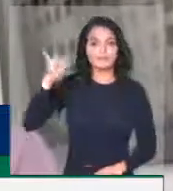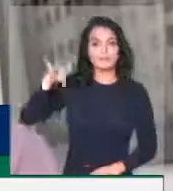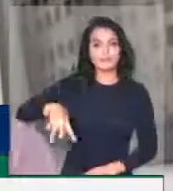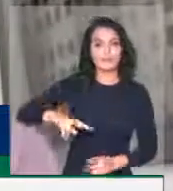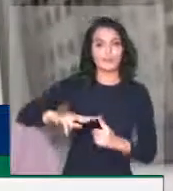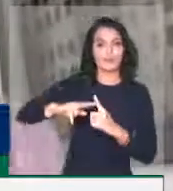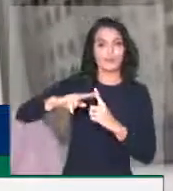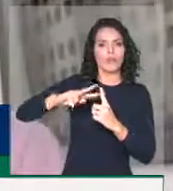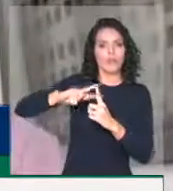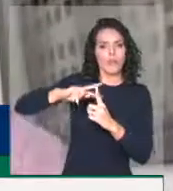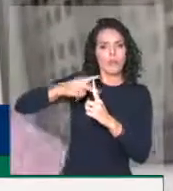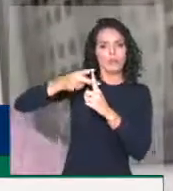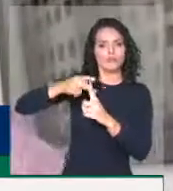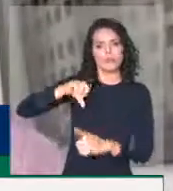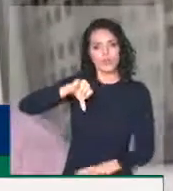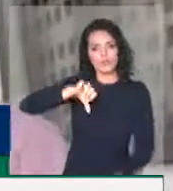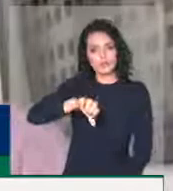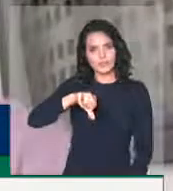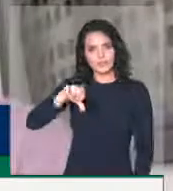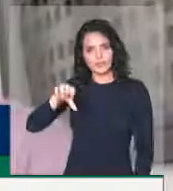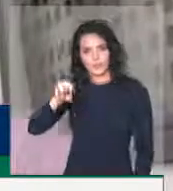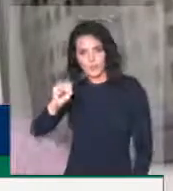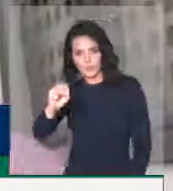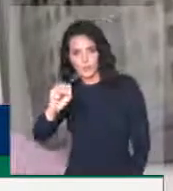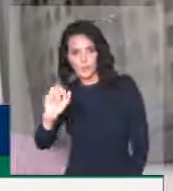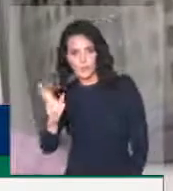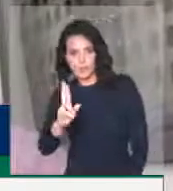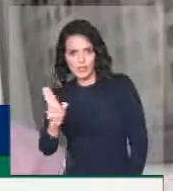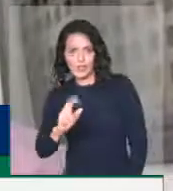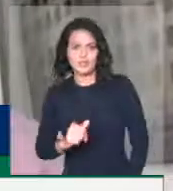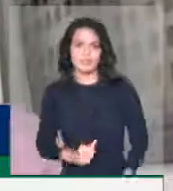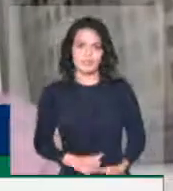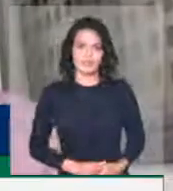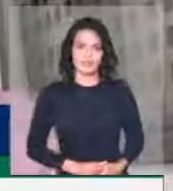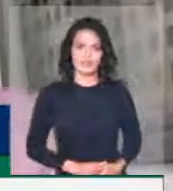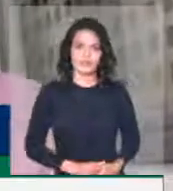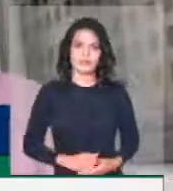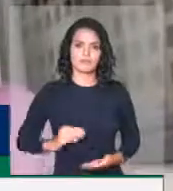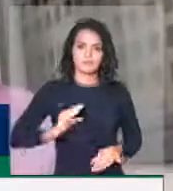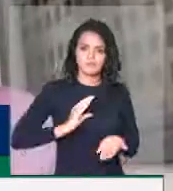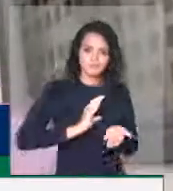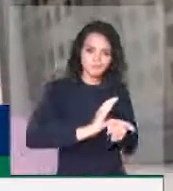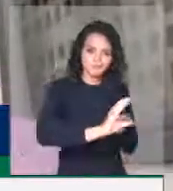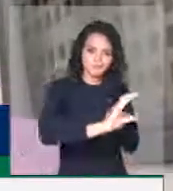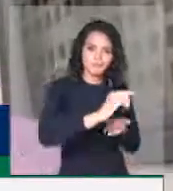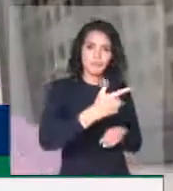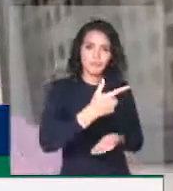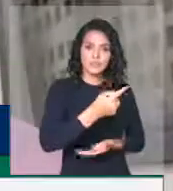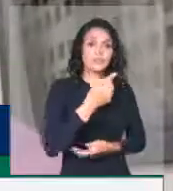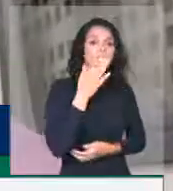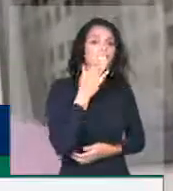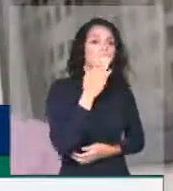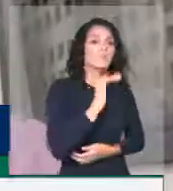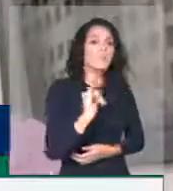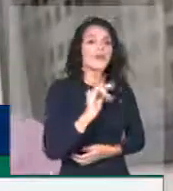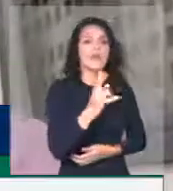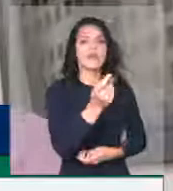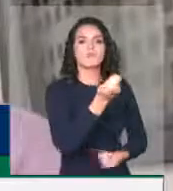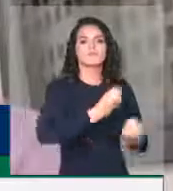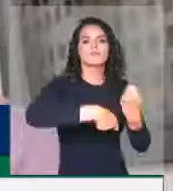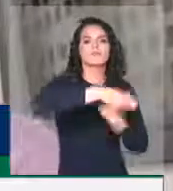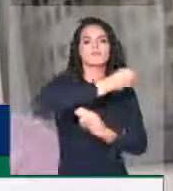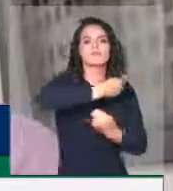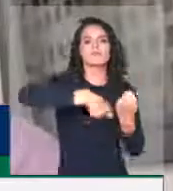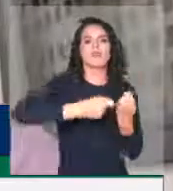para R 998 foram injetados R$ 27 bilhões na economia. Então, veja,